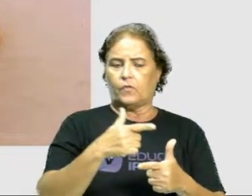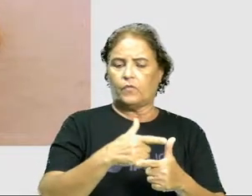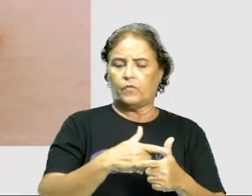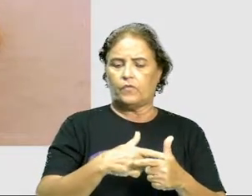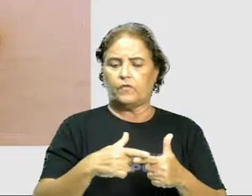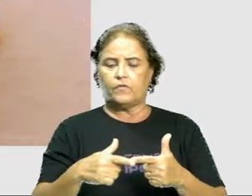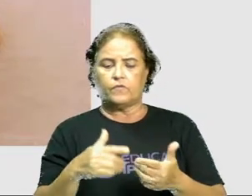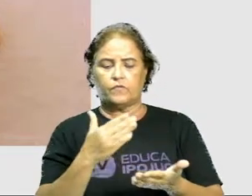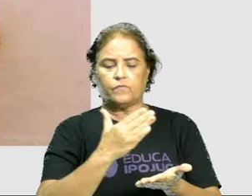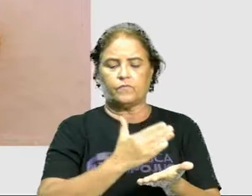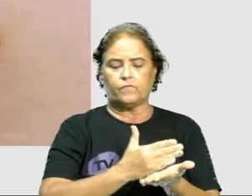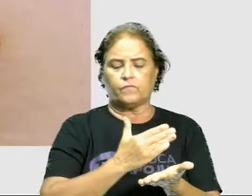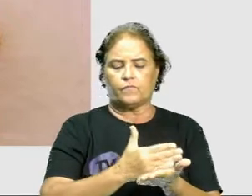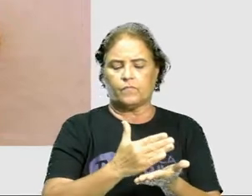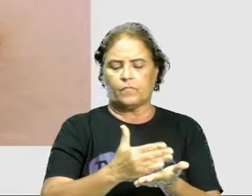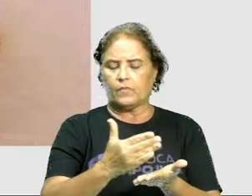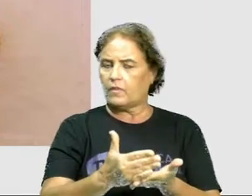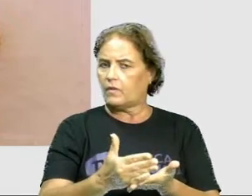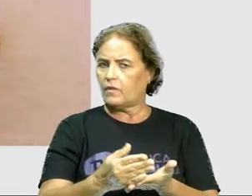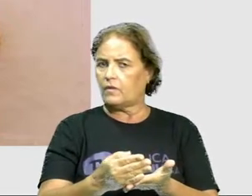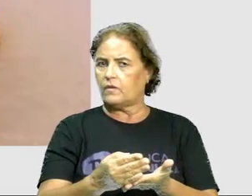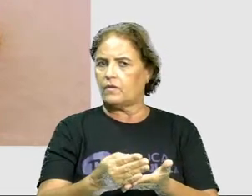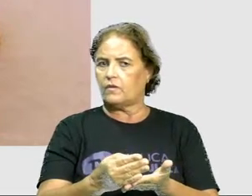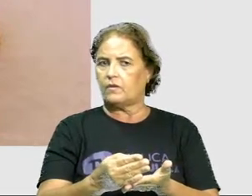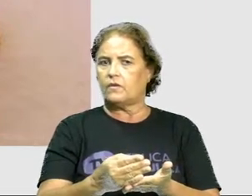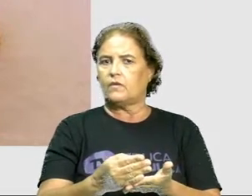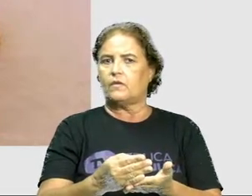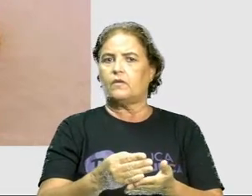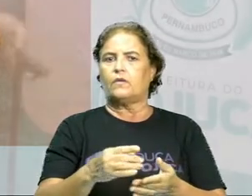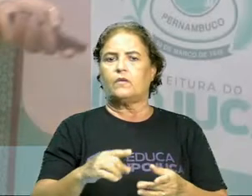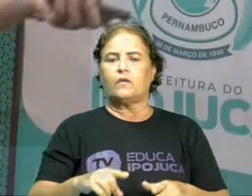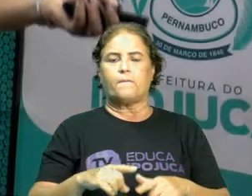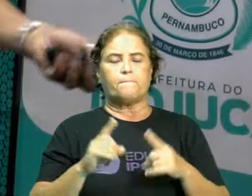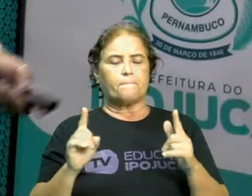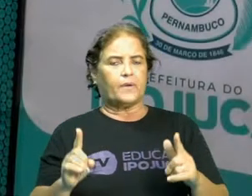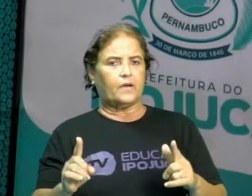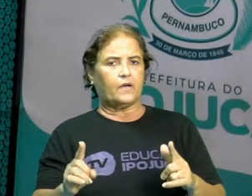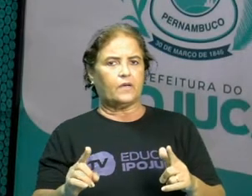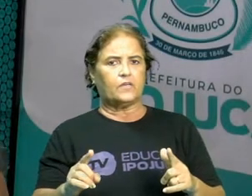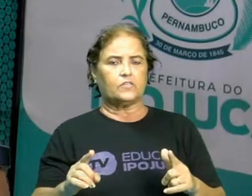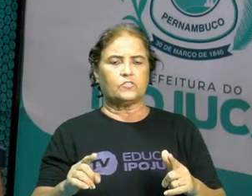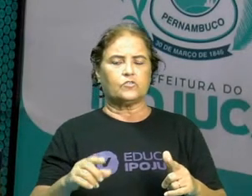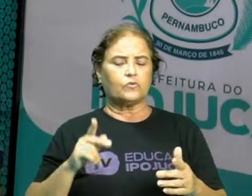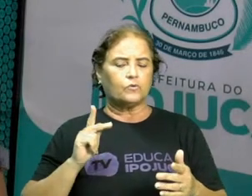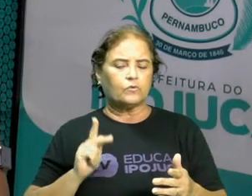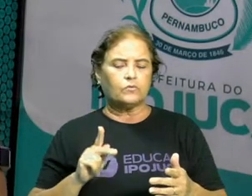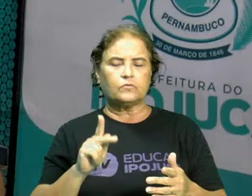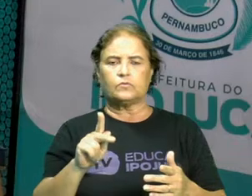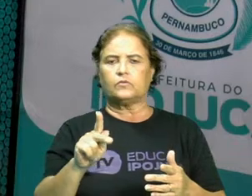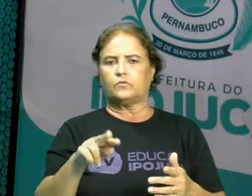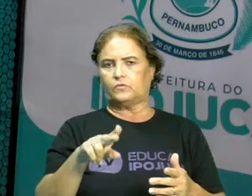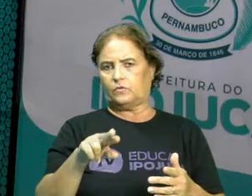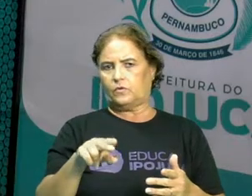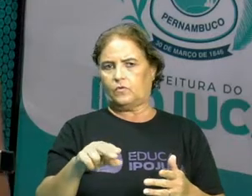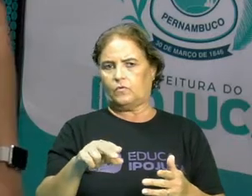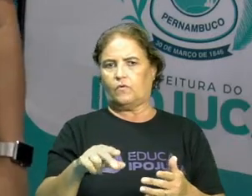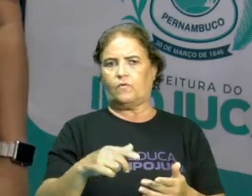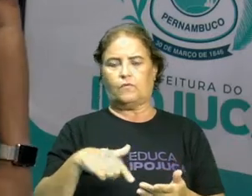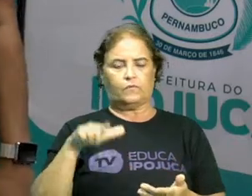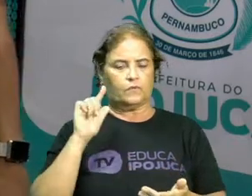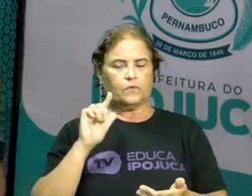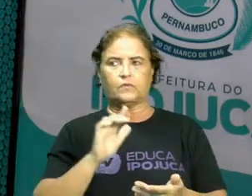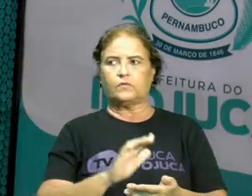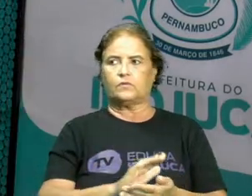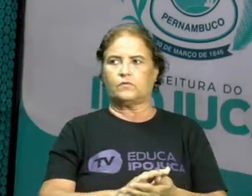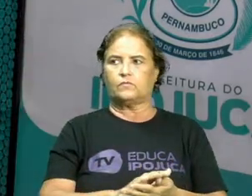ela em várias partes sem que ela deixe de ser o que era originalmente. Outra